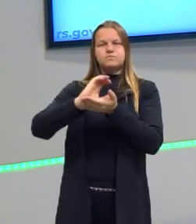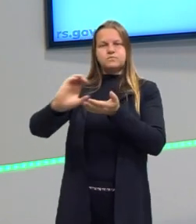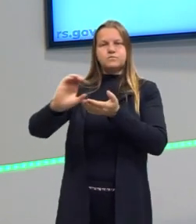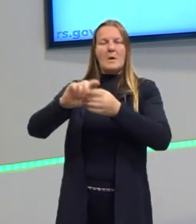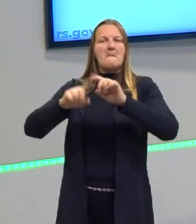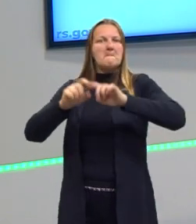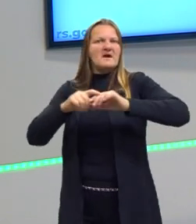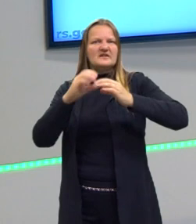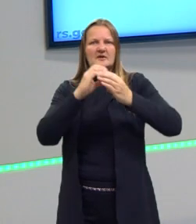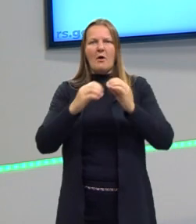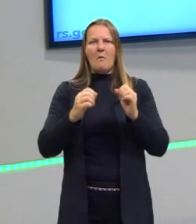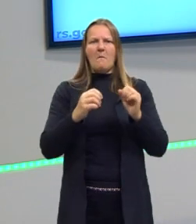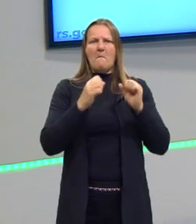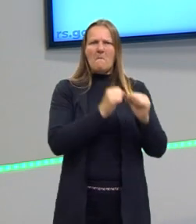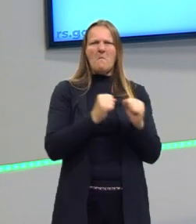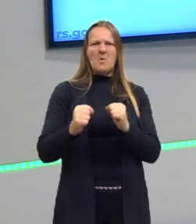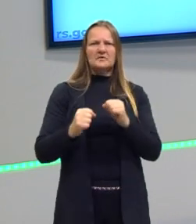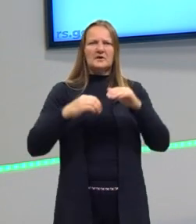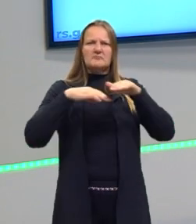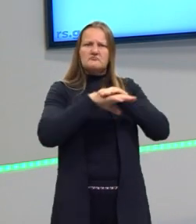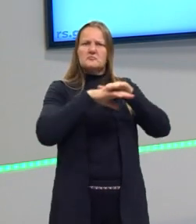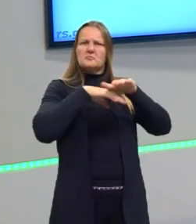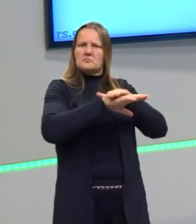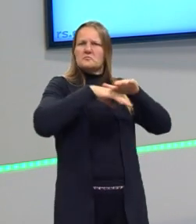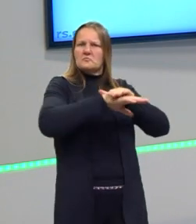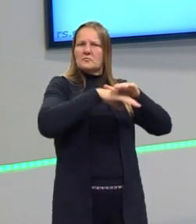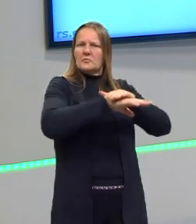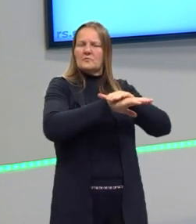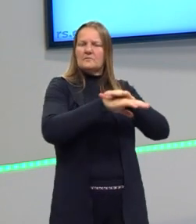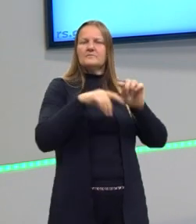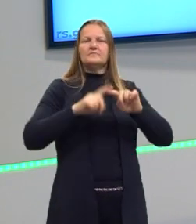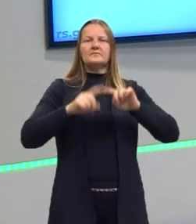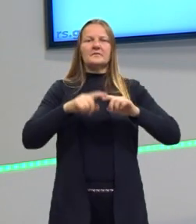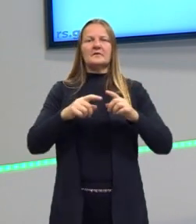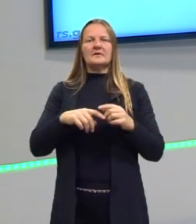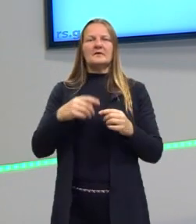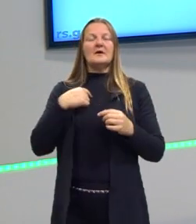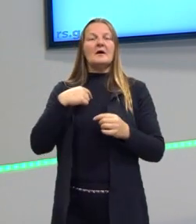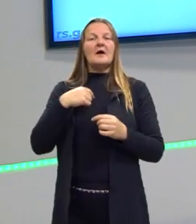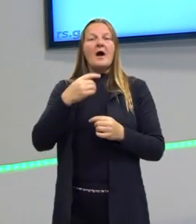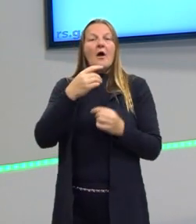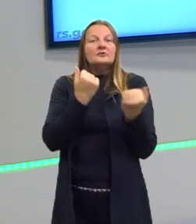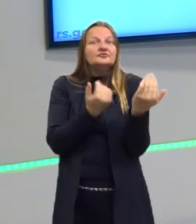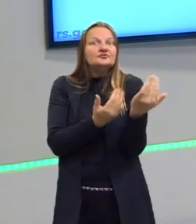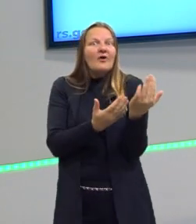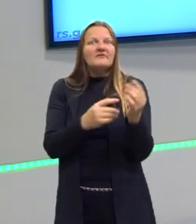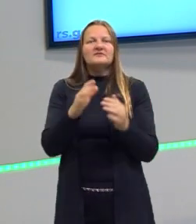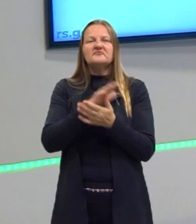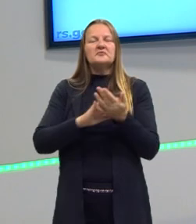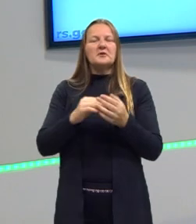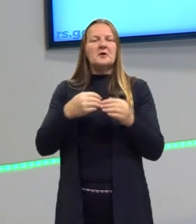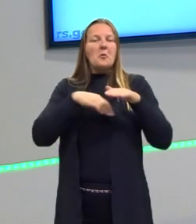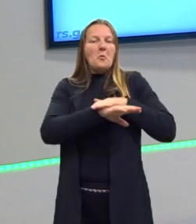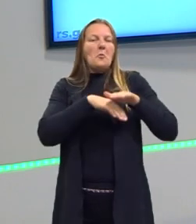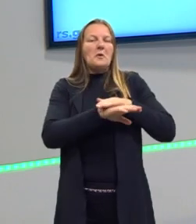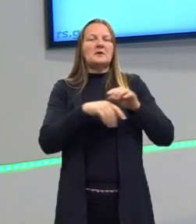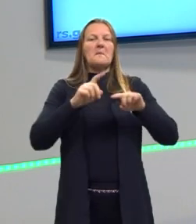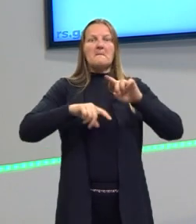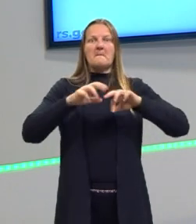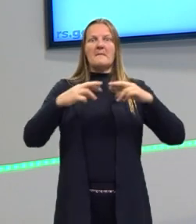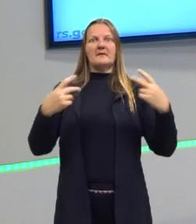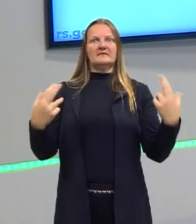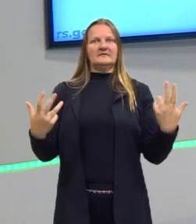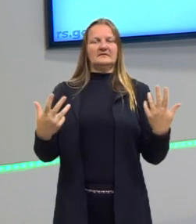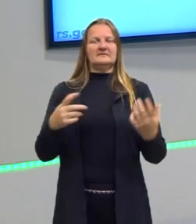observarmos a geração de então, não se preocupa mais em acumular bens, mas apenas ser